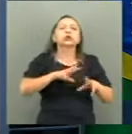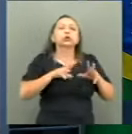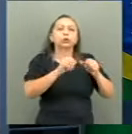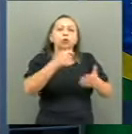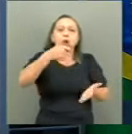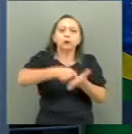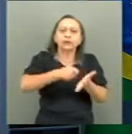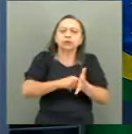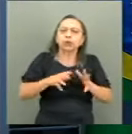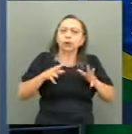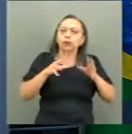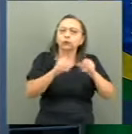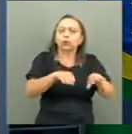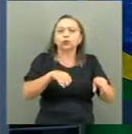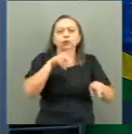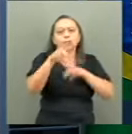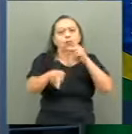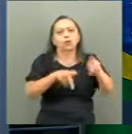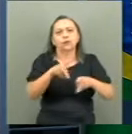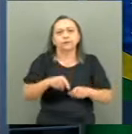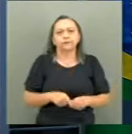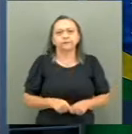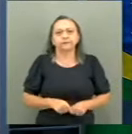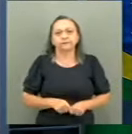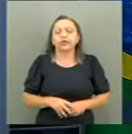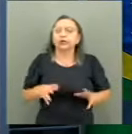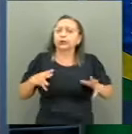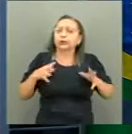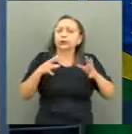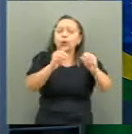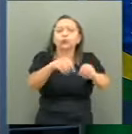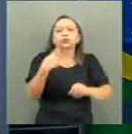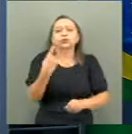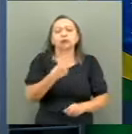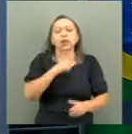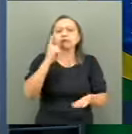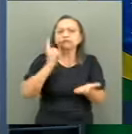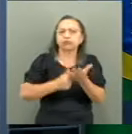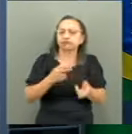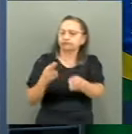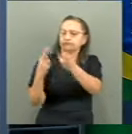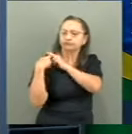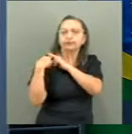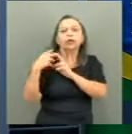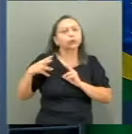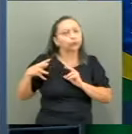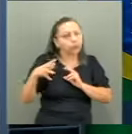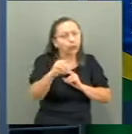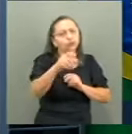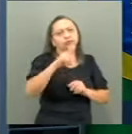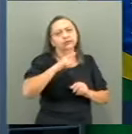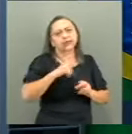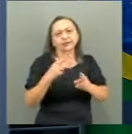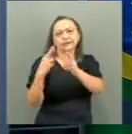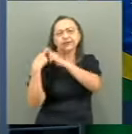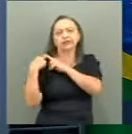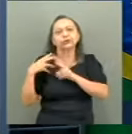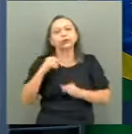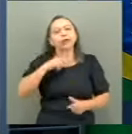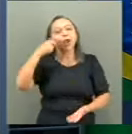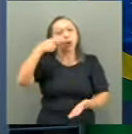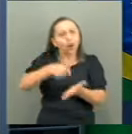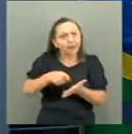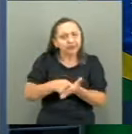com todo o seu povo. Todos têm responsabilidade. Todos têm. Todos têm o dever